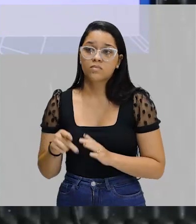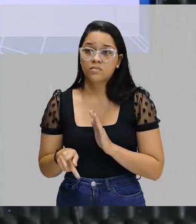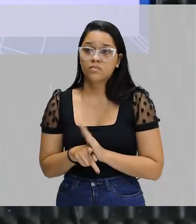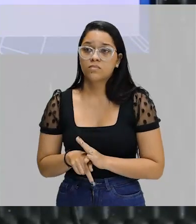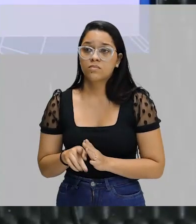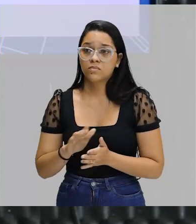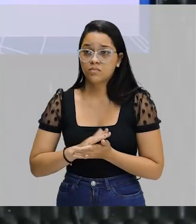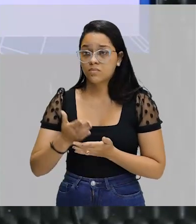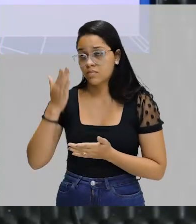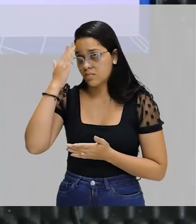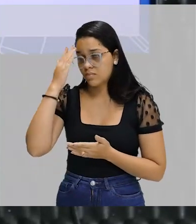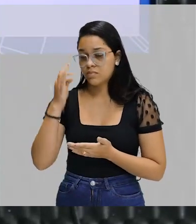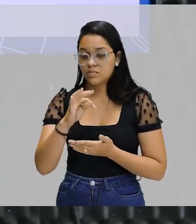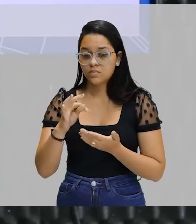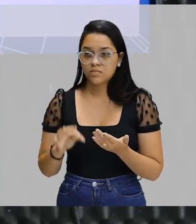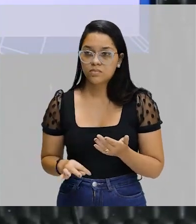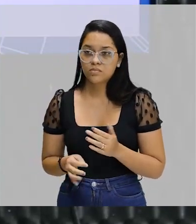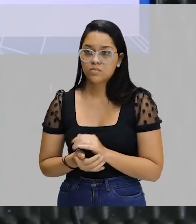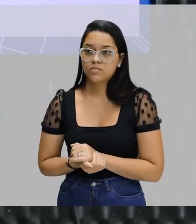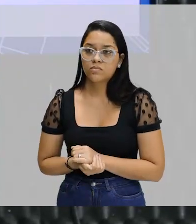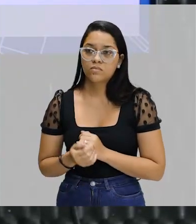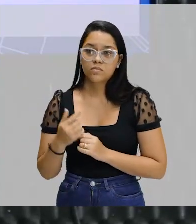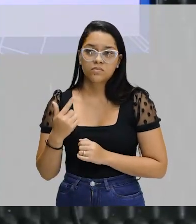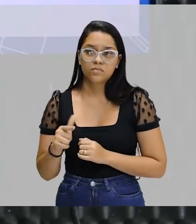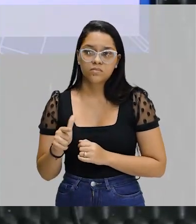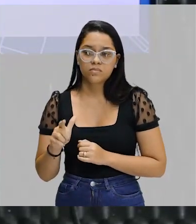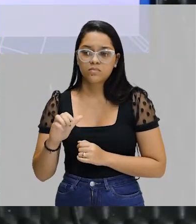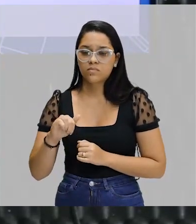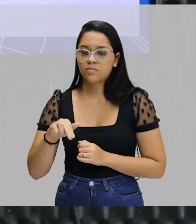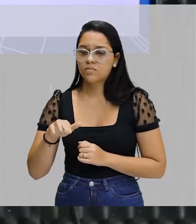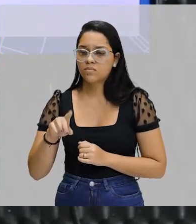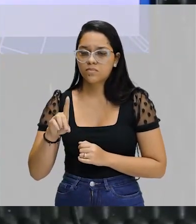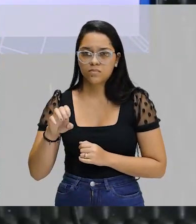questão da interpretação do texto. Tá, gente? Não tem ambiguidade.